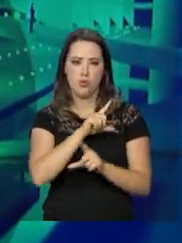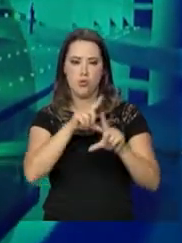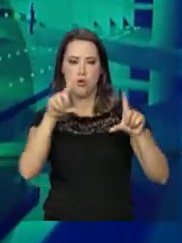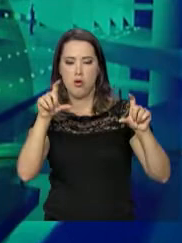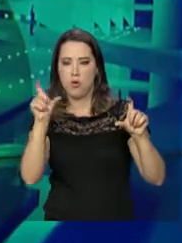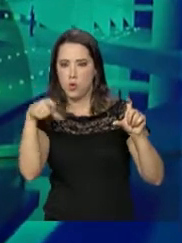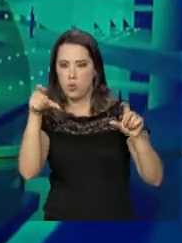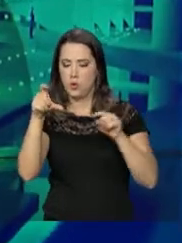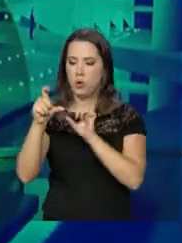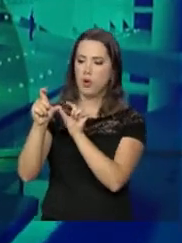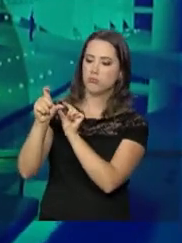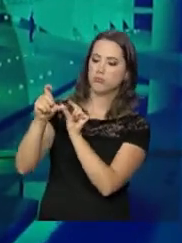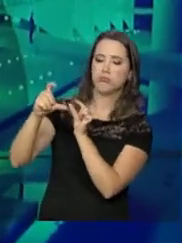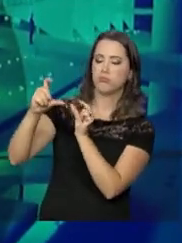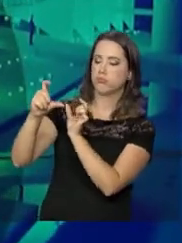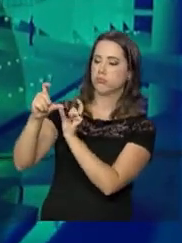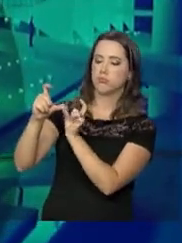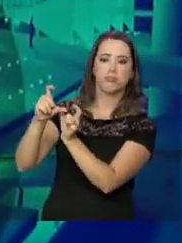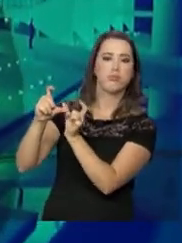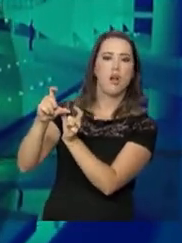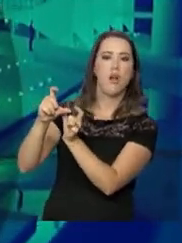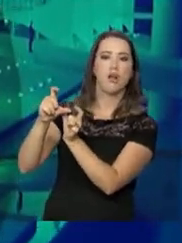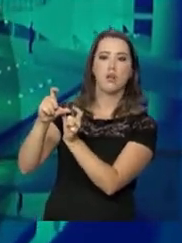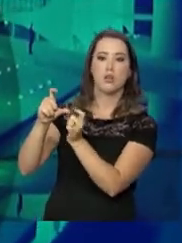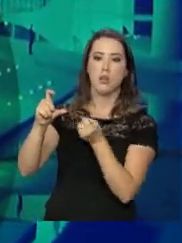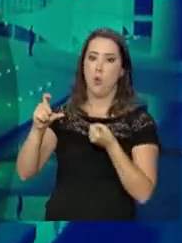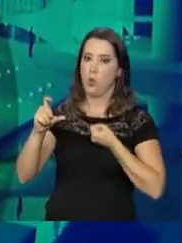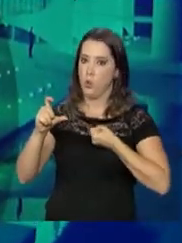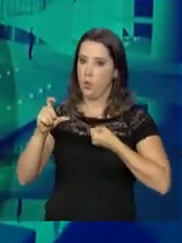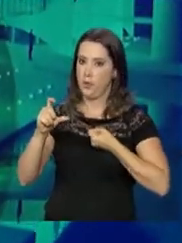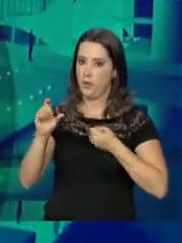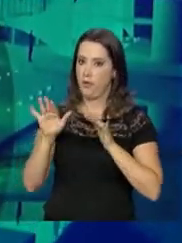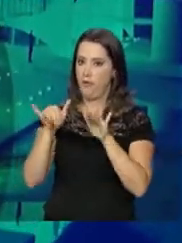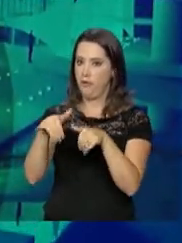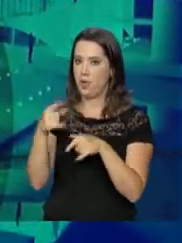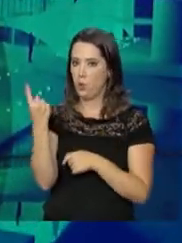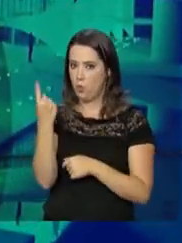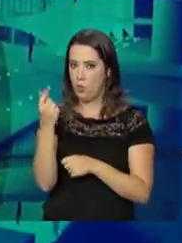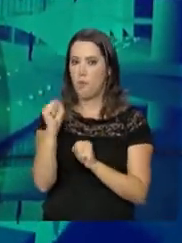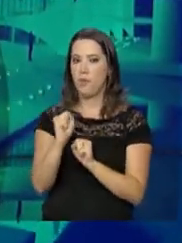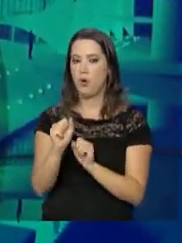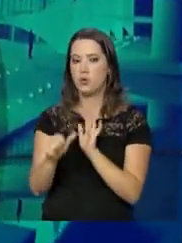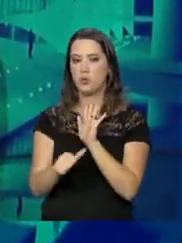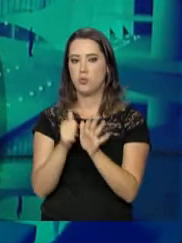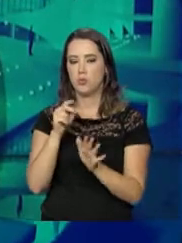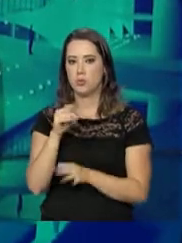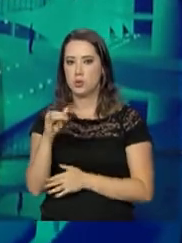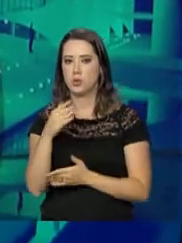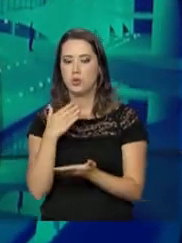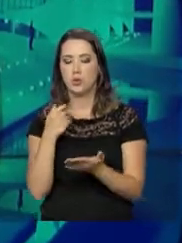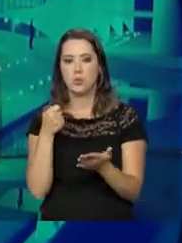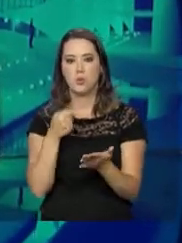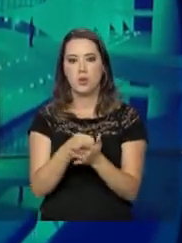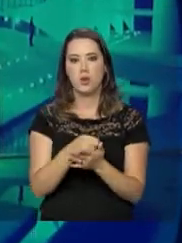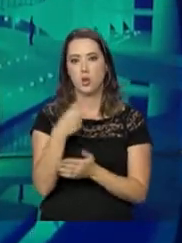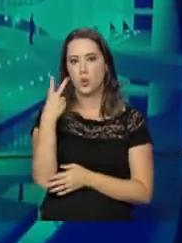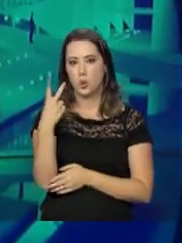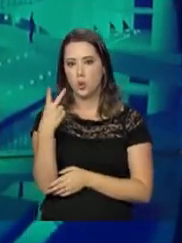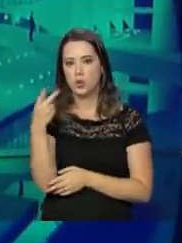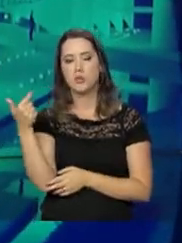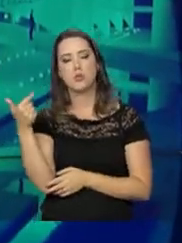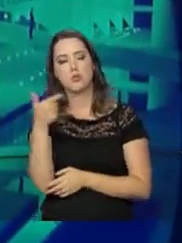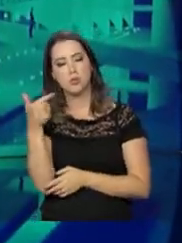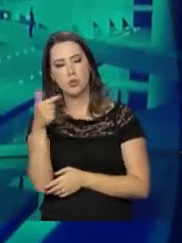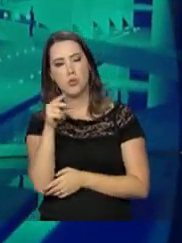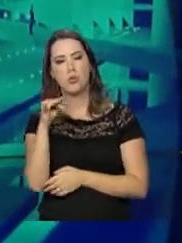social impresso no cartão. Aqueles que terminam com final 1 podem sacar no primeiro dia do pagamento. Com final 2 no segundo